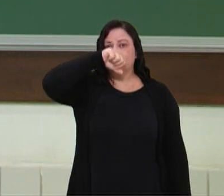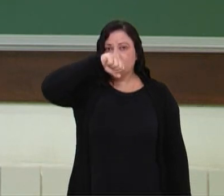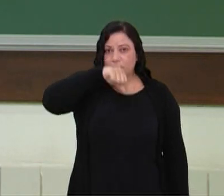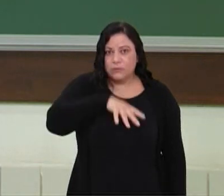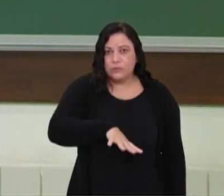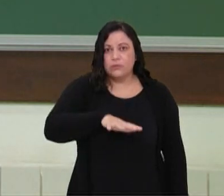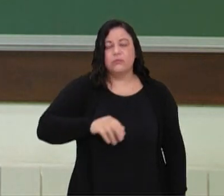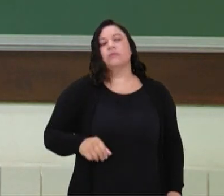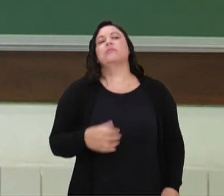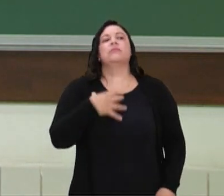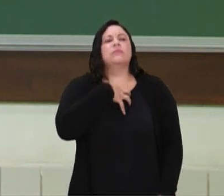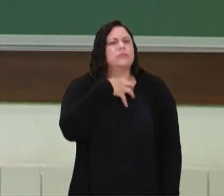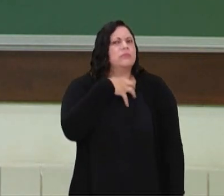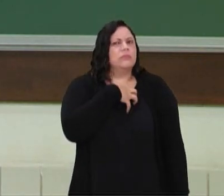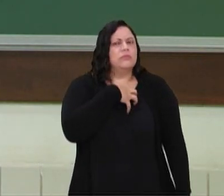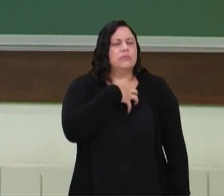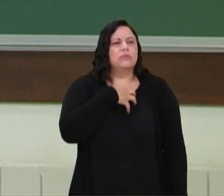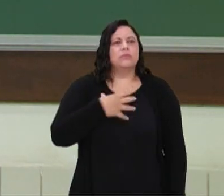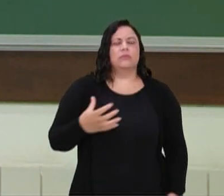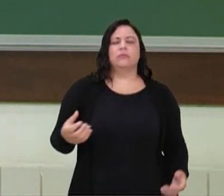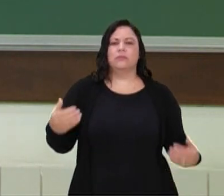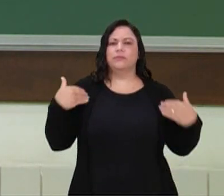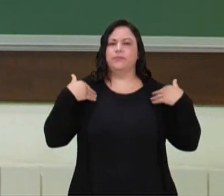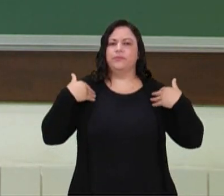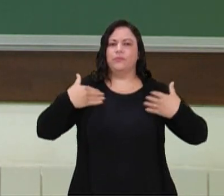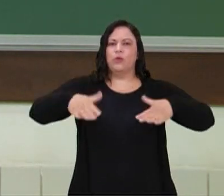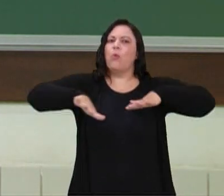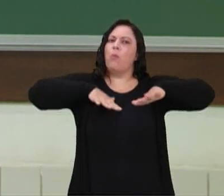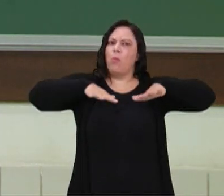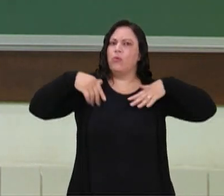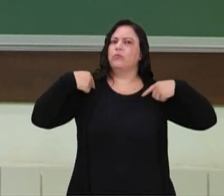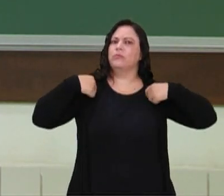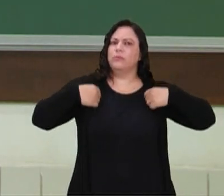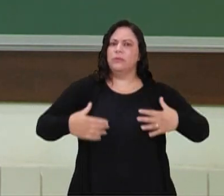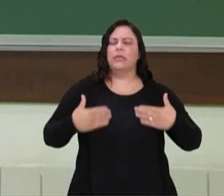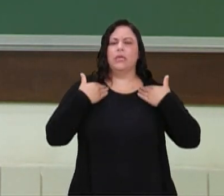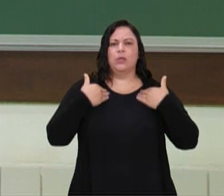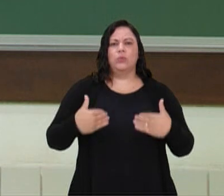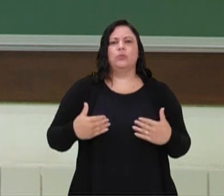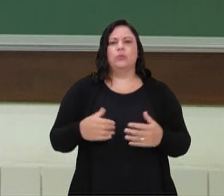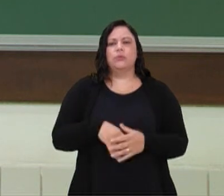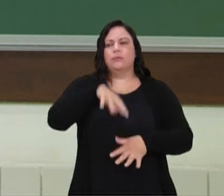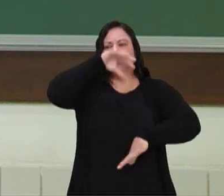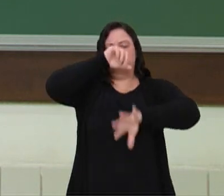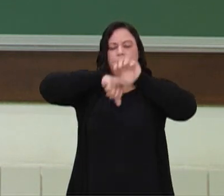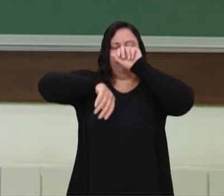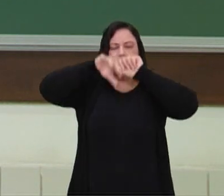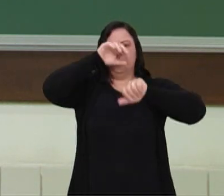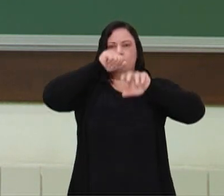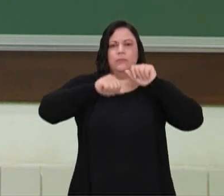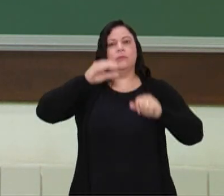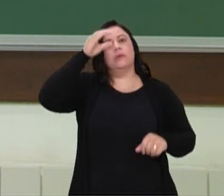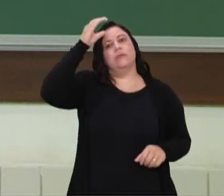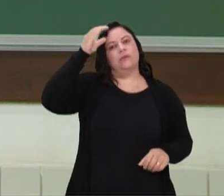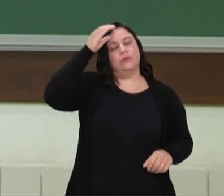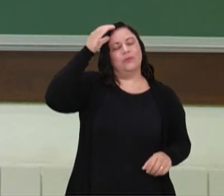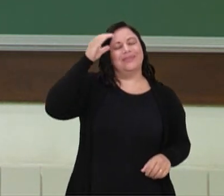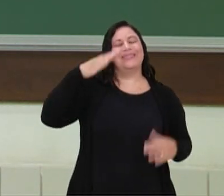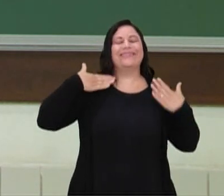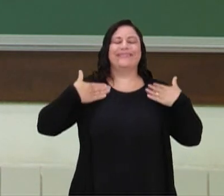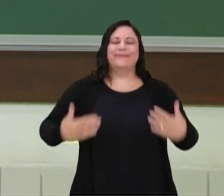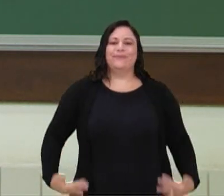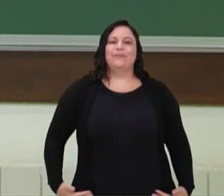respiração e trabalhar os meus movimentos aliados à minha respiração. Isso nos traz consciência corporal.